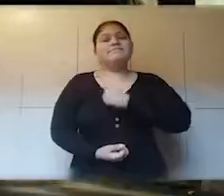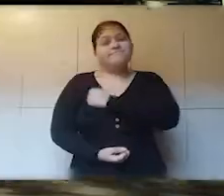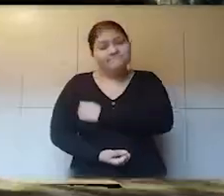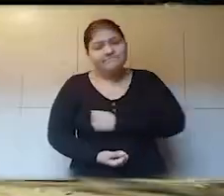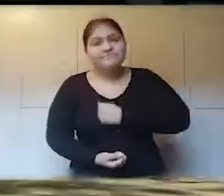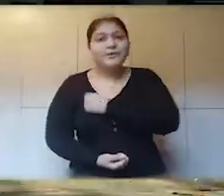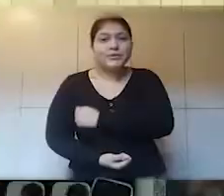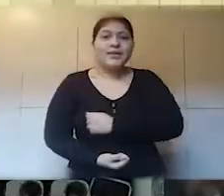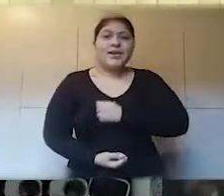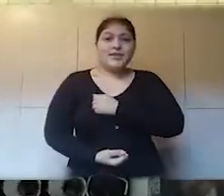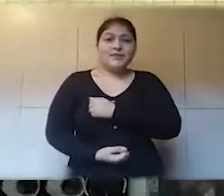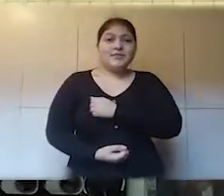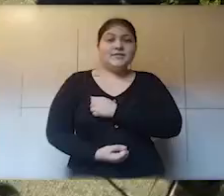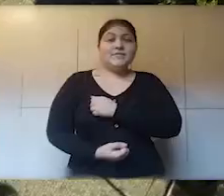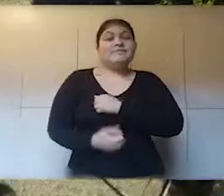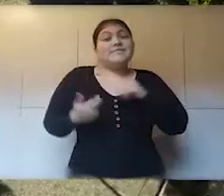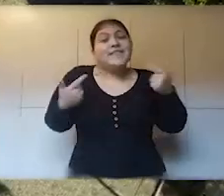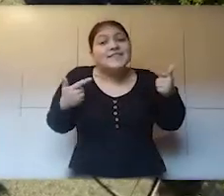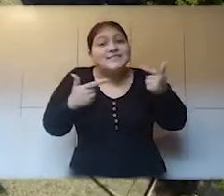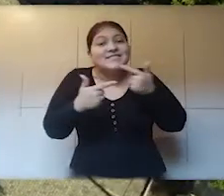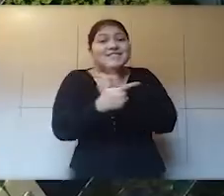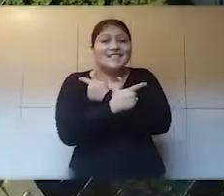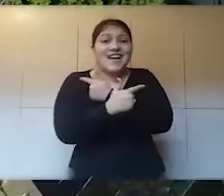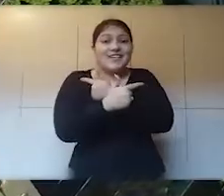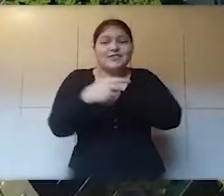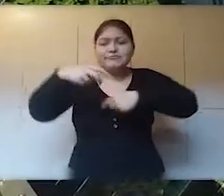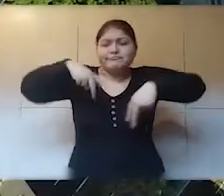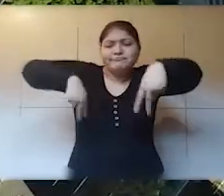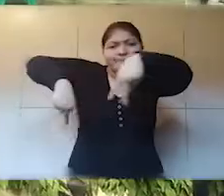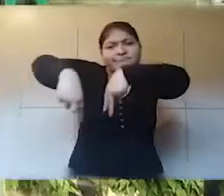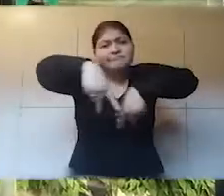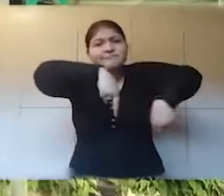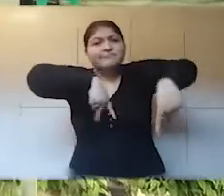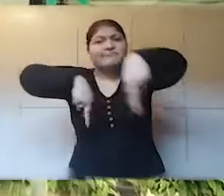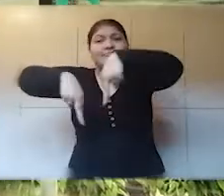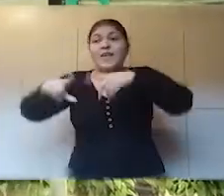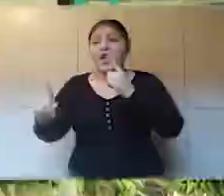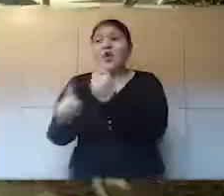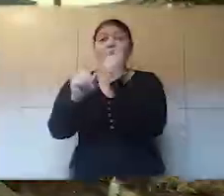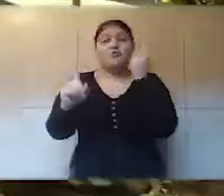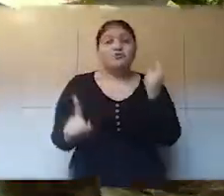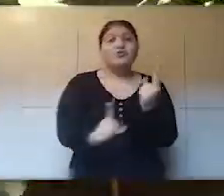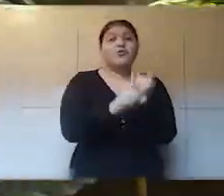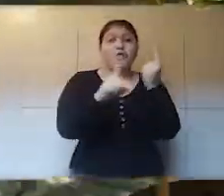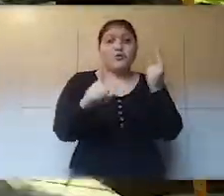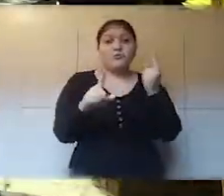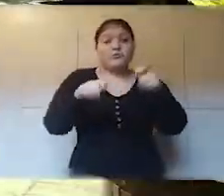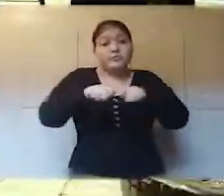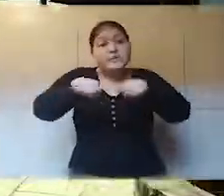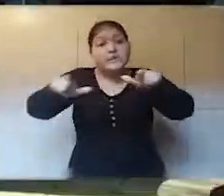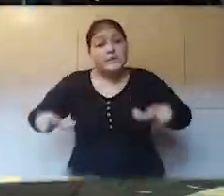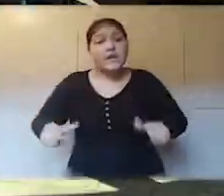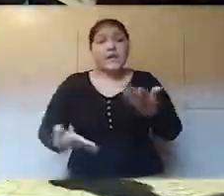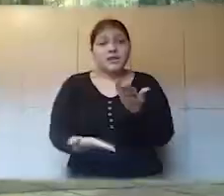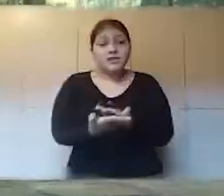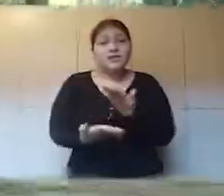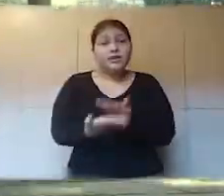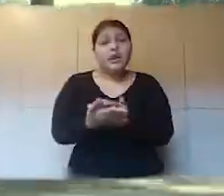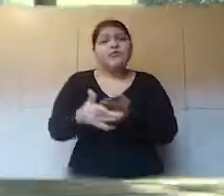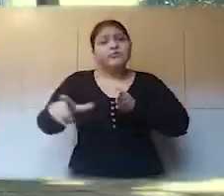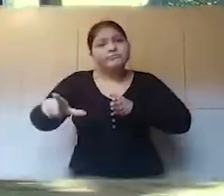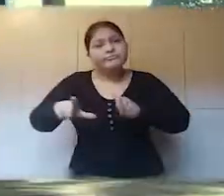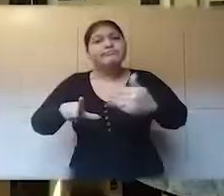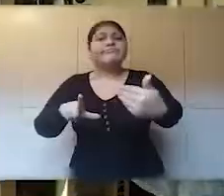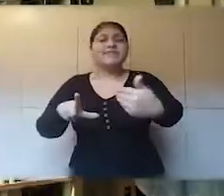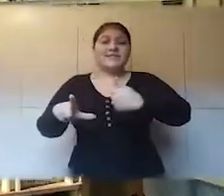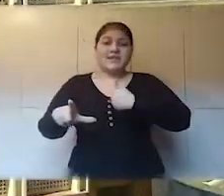Saudades dos risos soltos, dos encontros nos corredores, do entra e sai das salas de